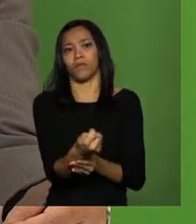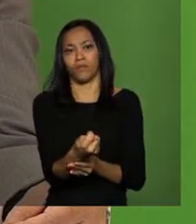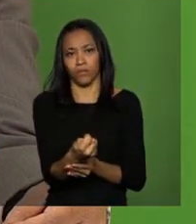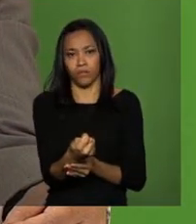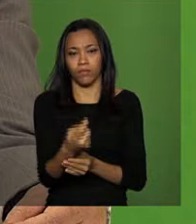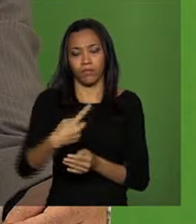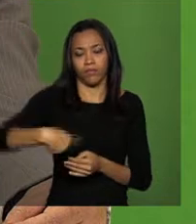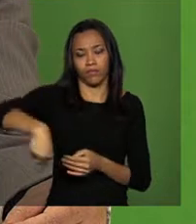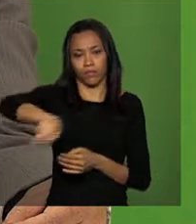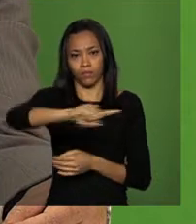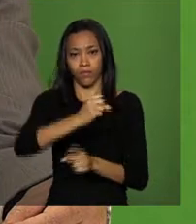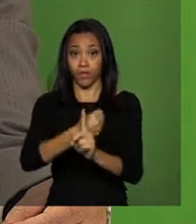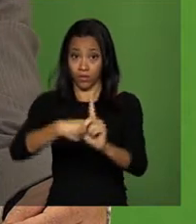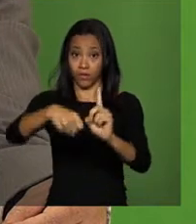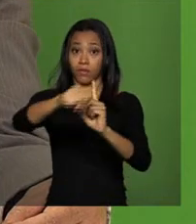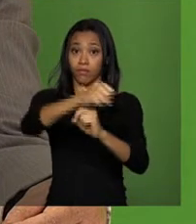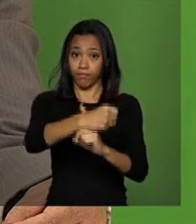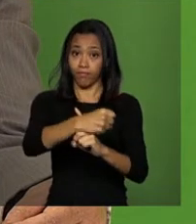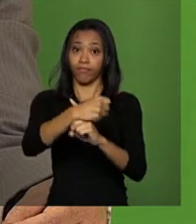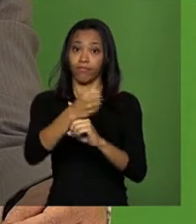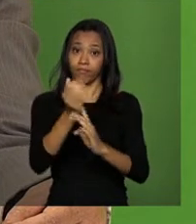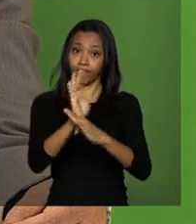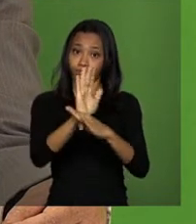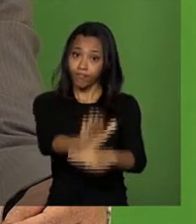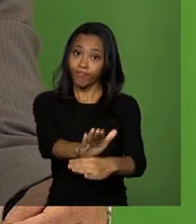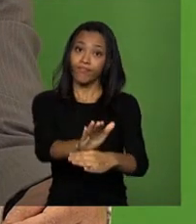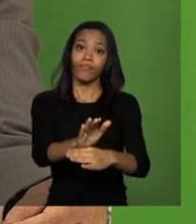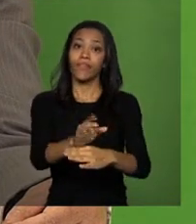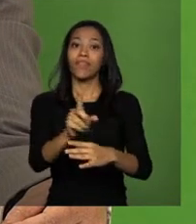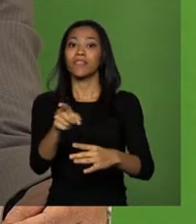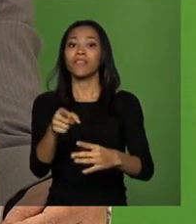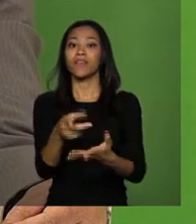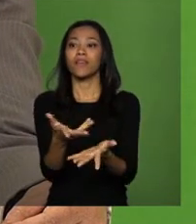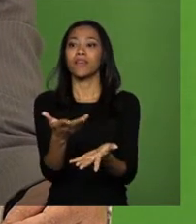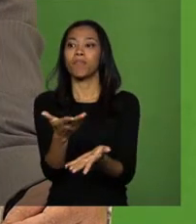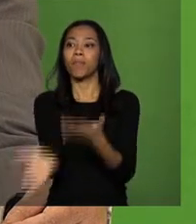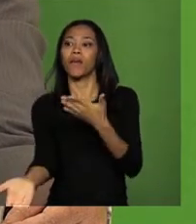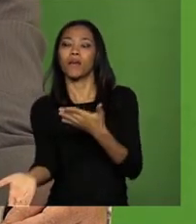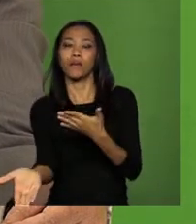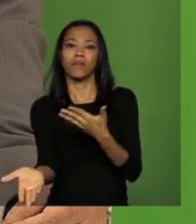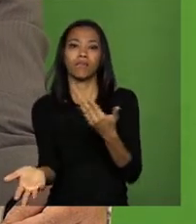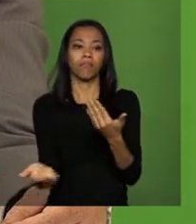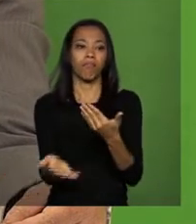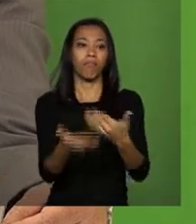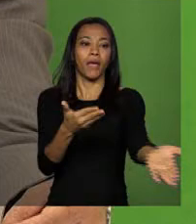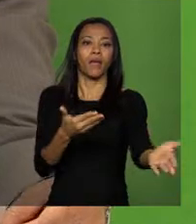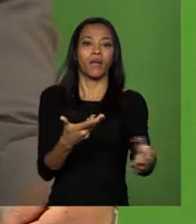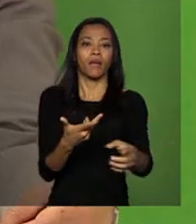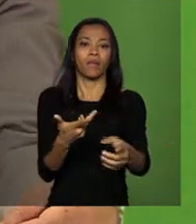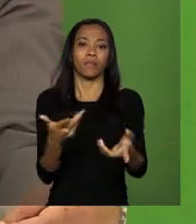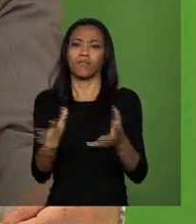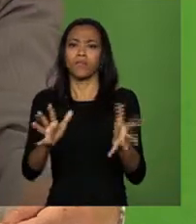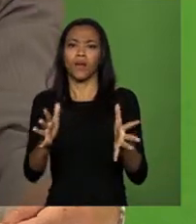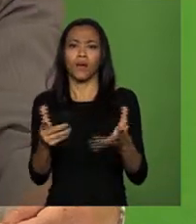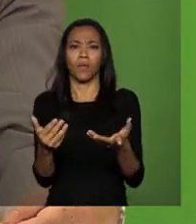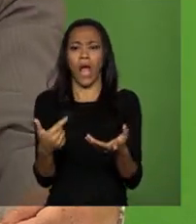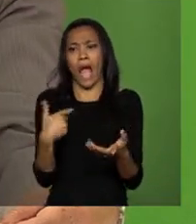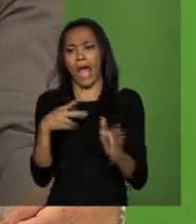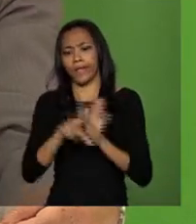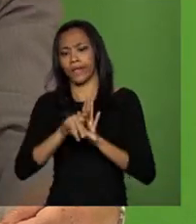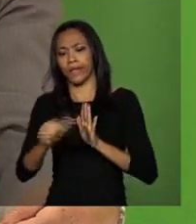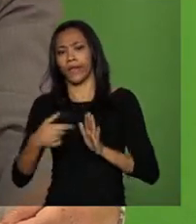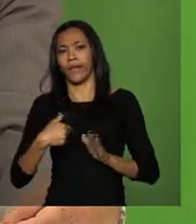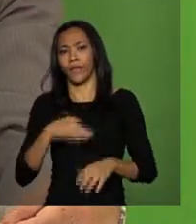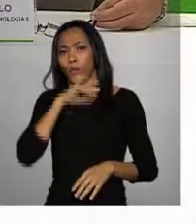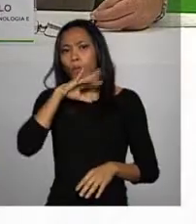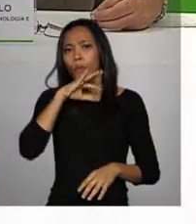a sociedade sem que prejudique ninguém. Ou seja, não há propriamente alguém que diga, olha, essa lei me prejudicou, essa